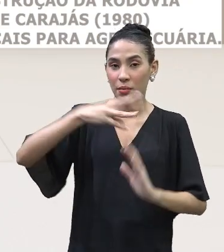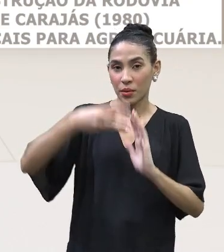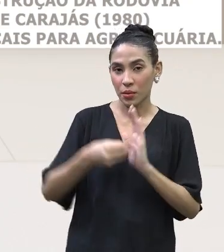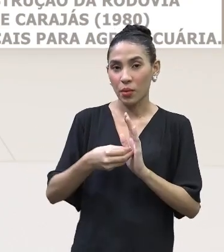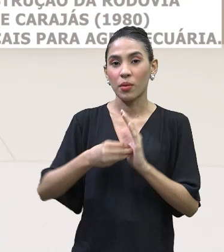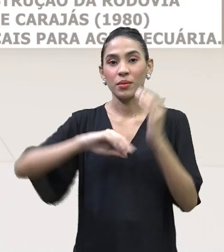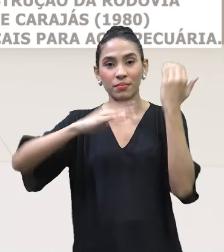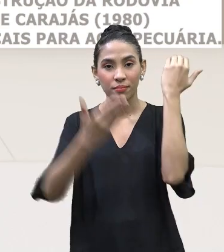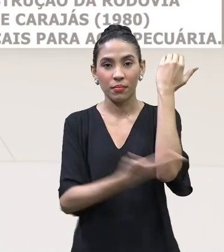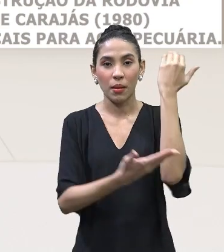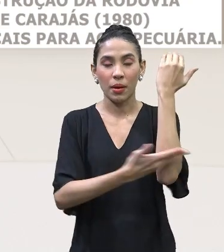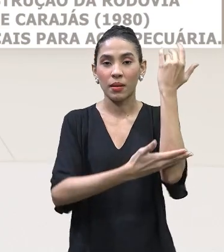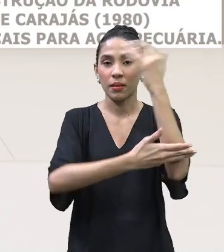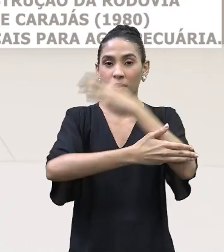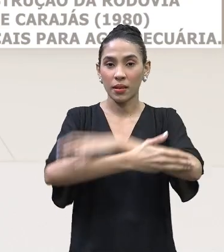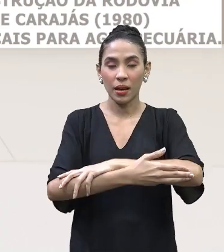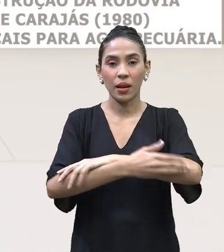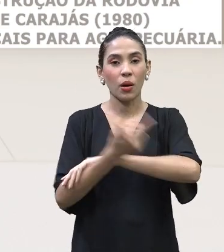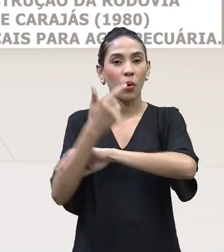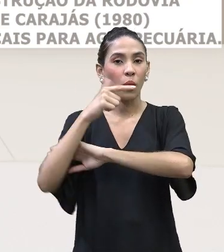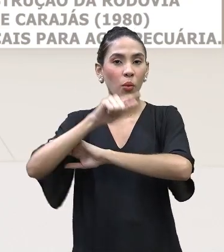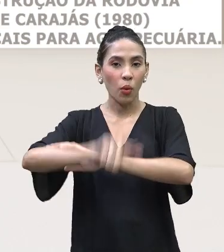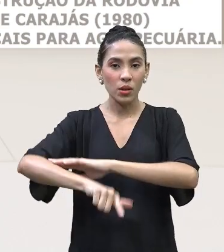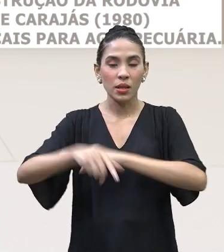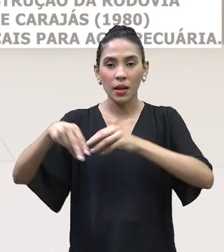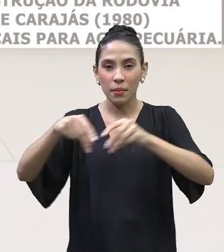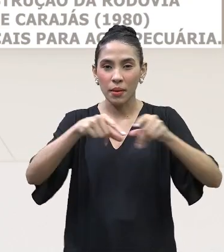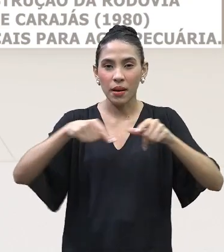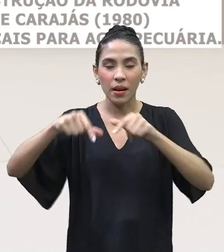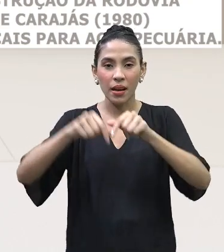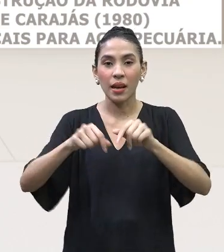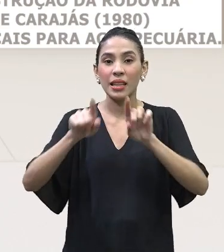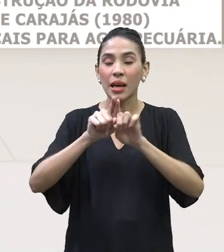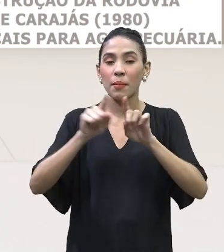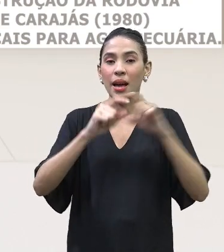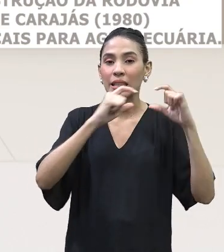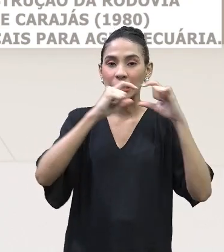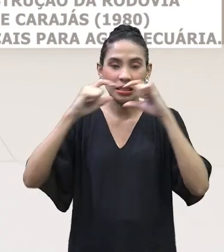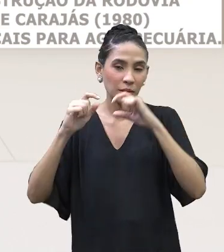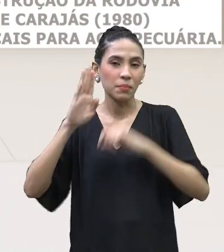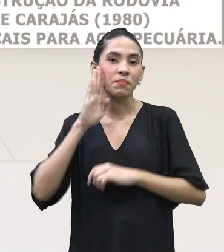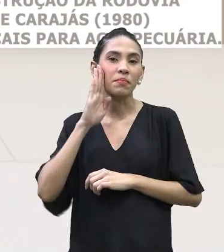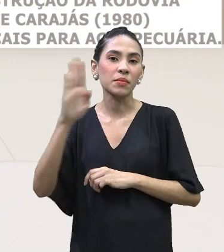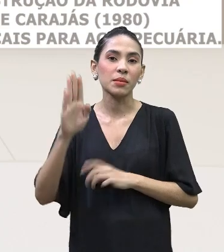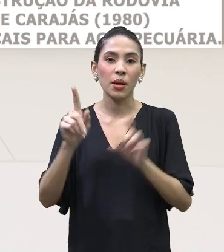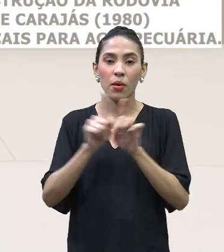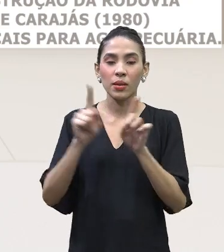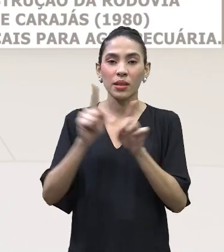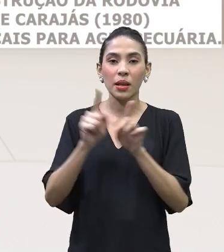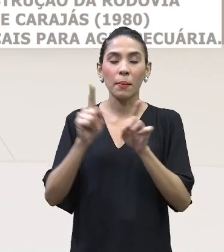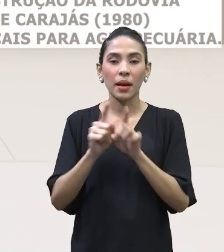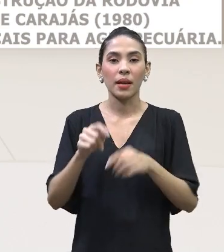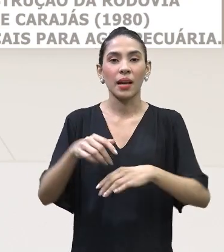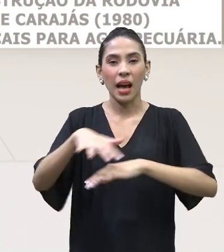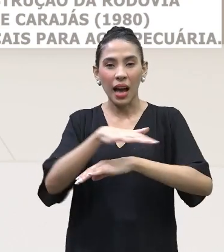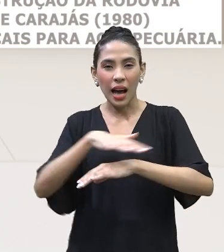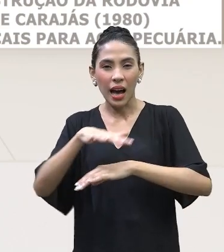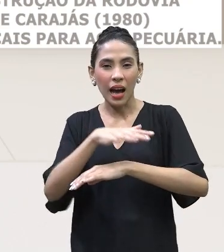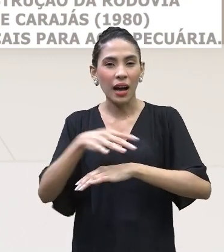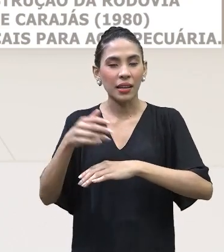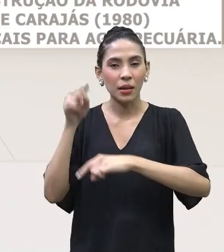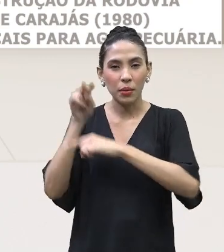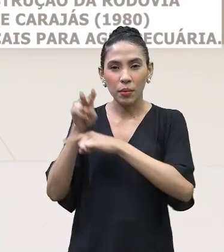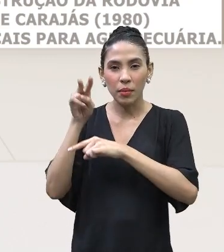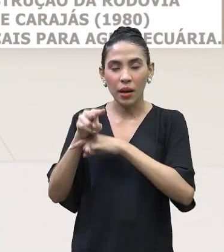desmata, para a plantação de soja e de milho, principalmente, e também para abrigar pastos, para a